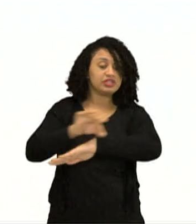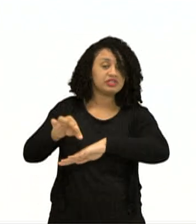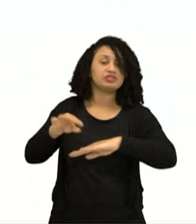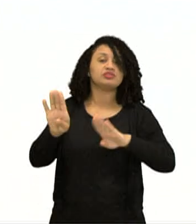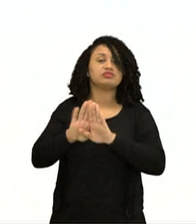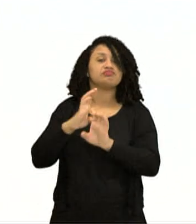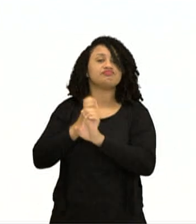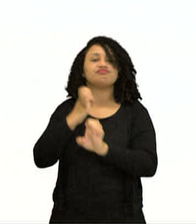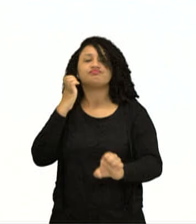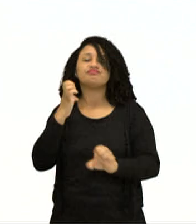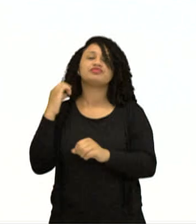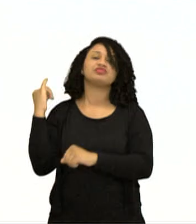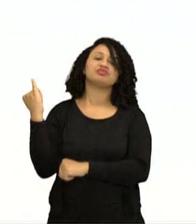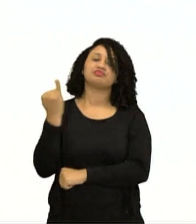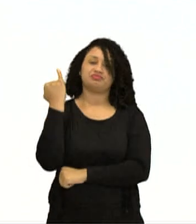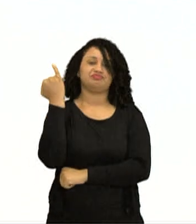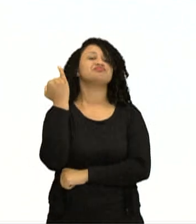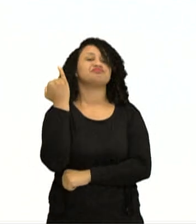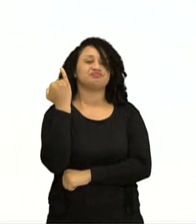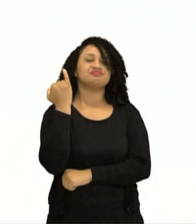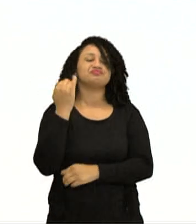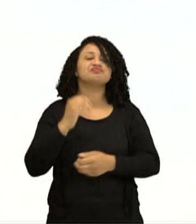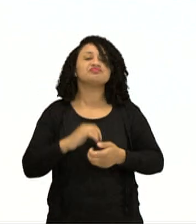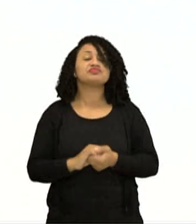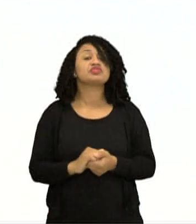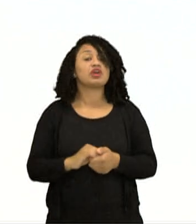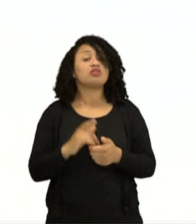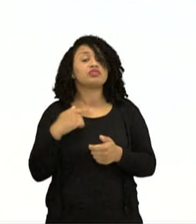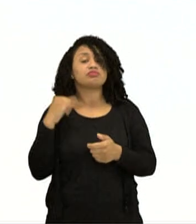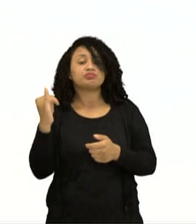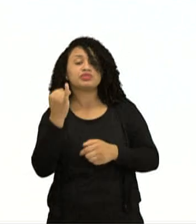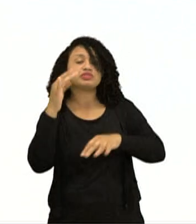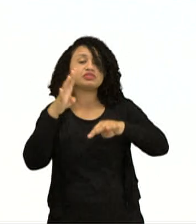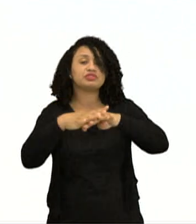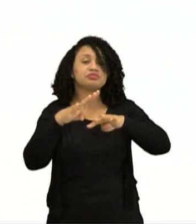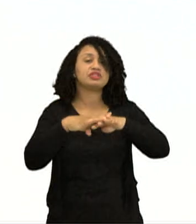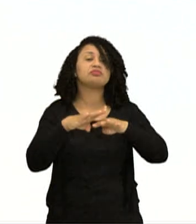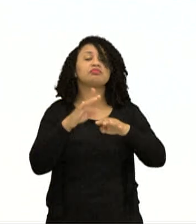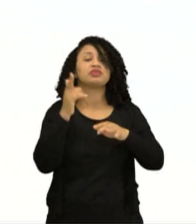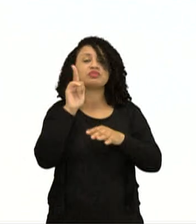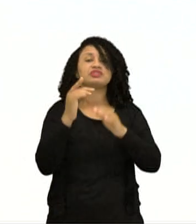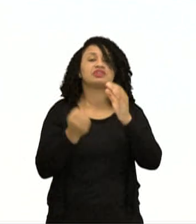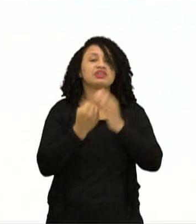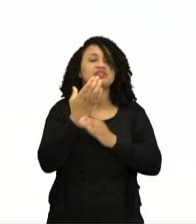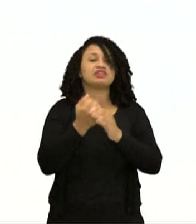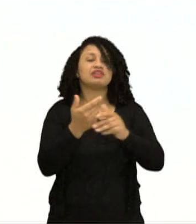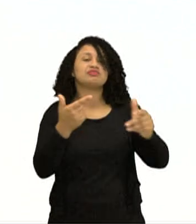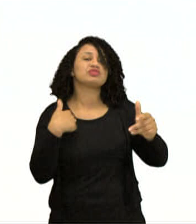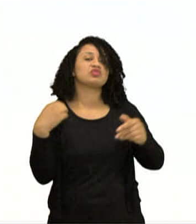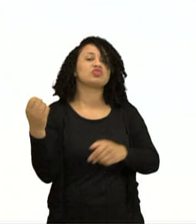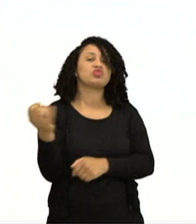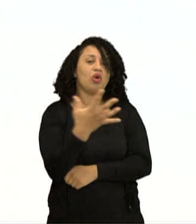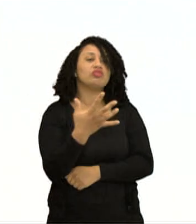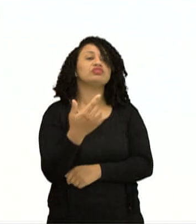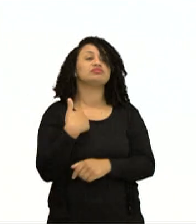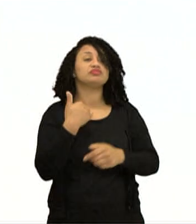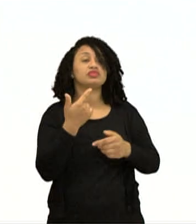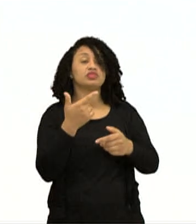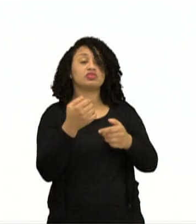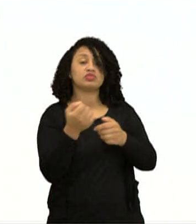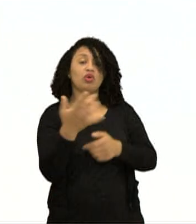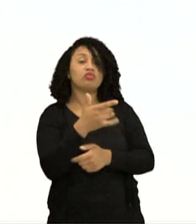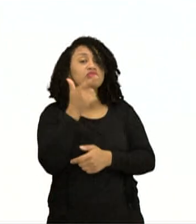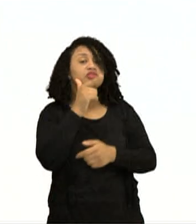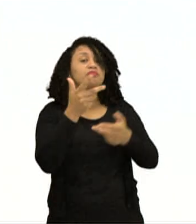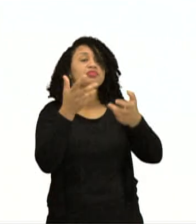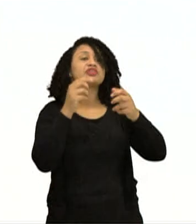foram fundamentais para que se criassem novas obras. E nessas obras a gente pode observar o